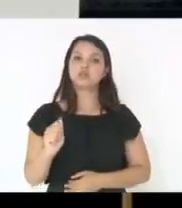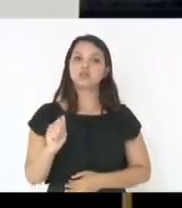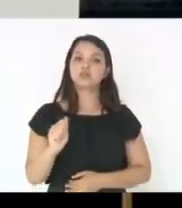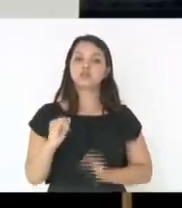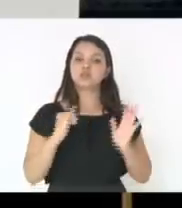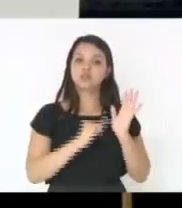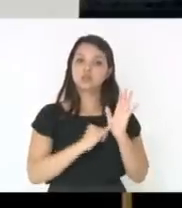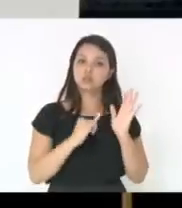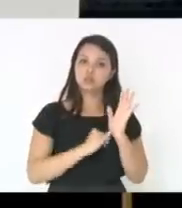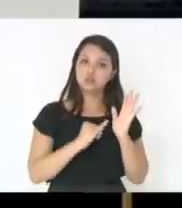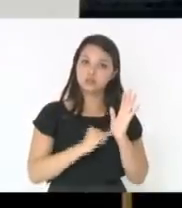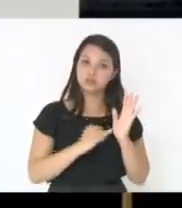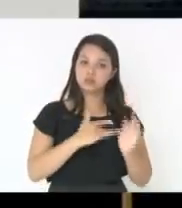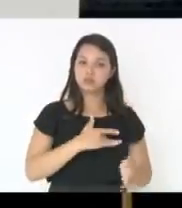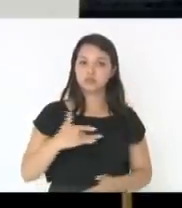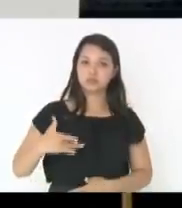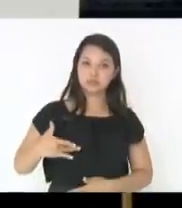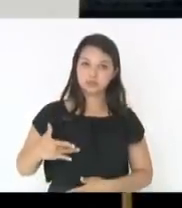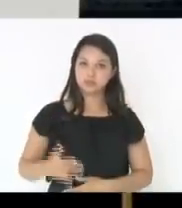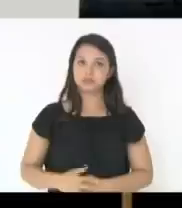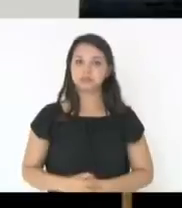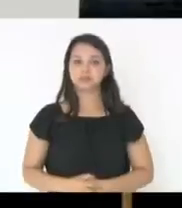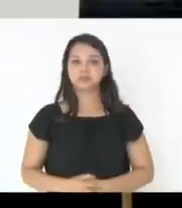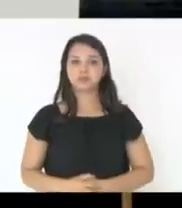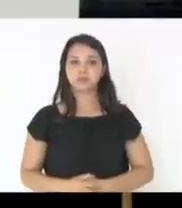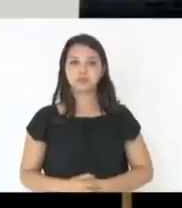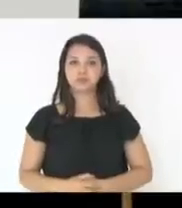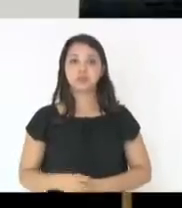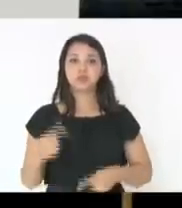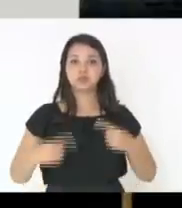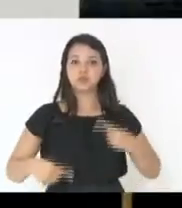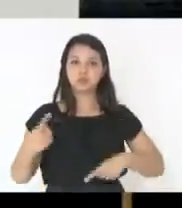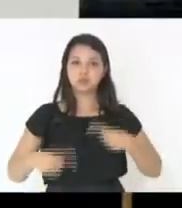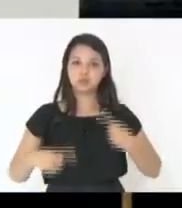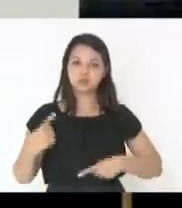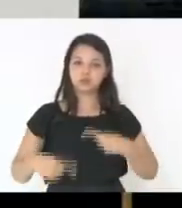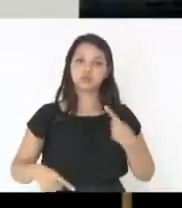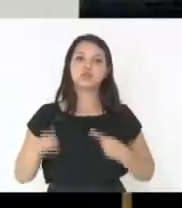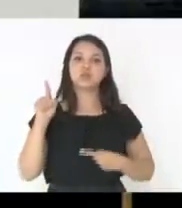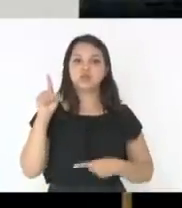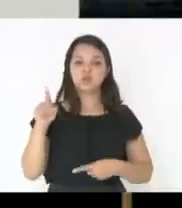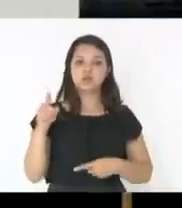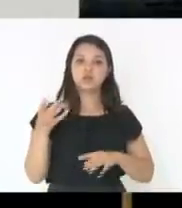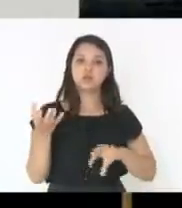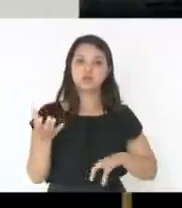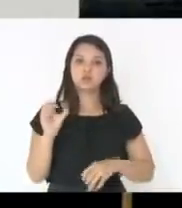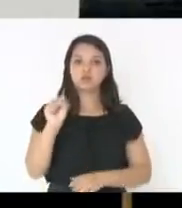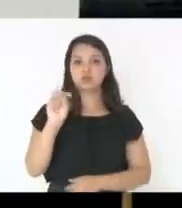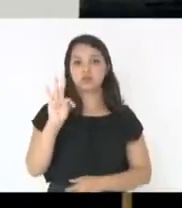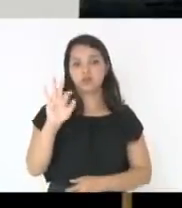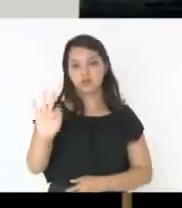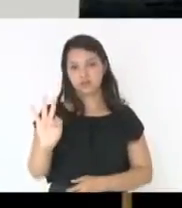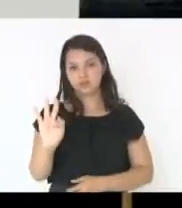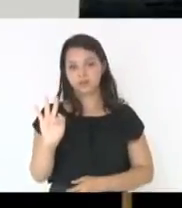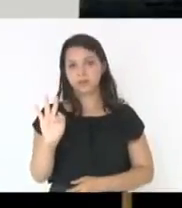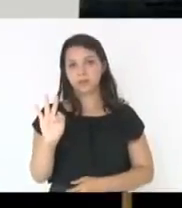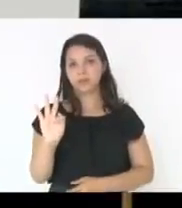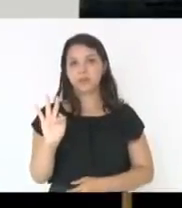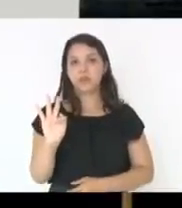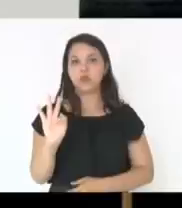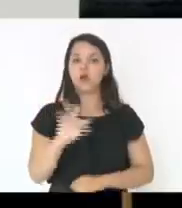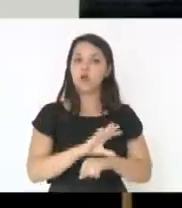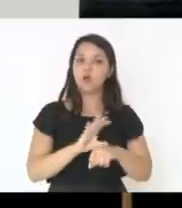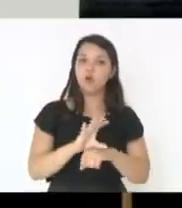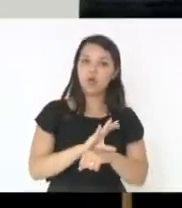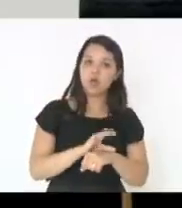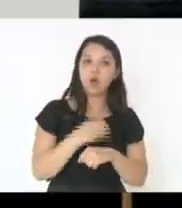saúde. Há ainda uma discussão está no Congresso do Supremo Público Federal sobre a constitucionalidade ou não dos